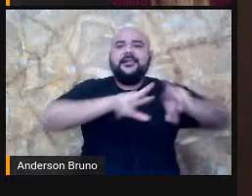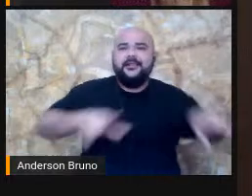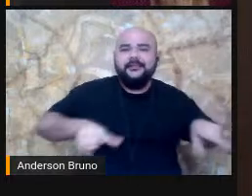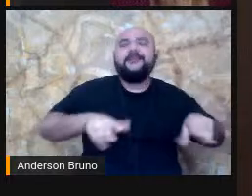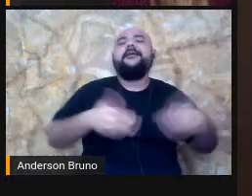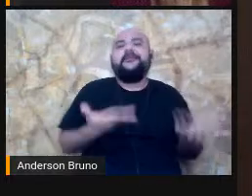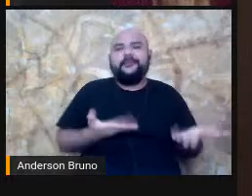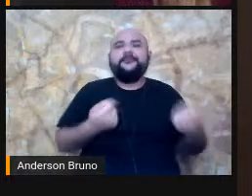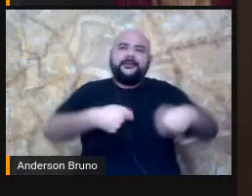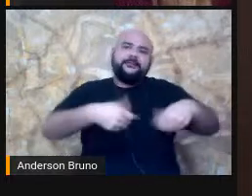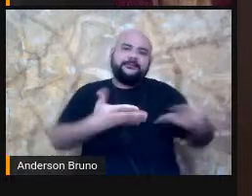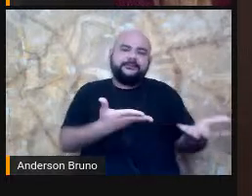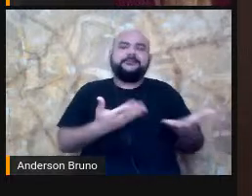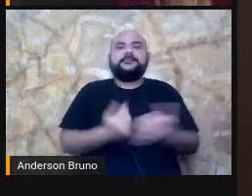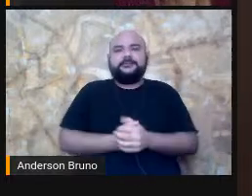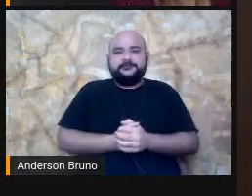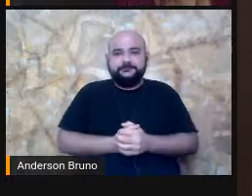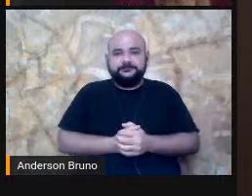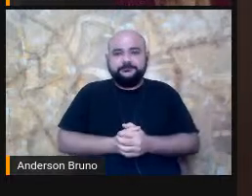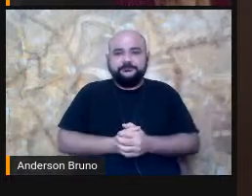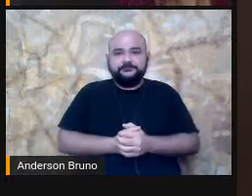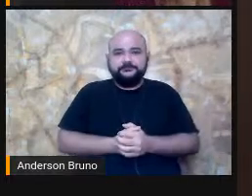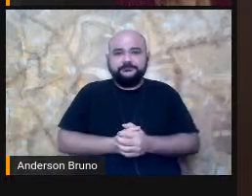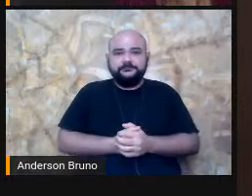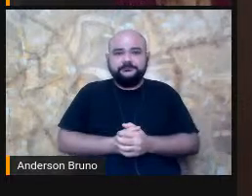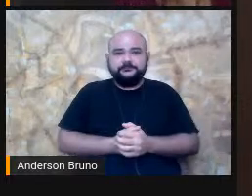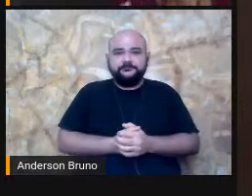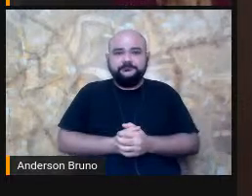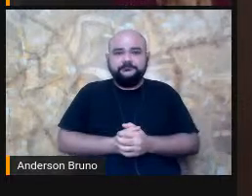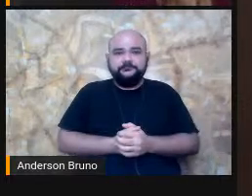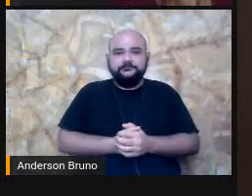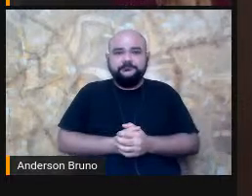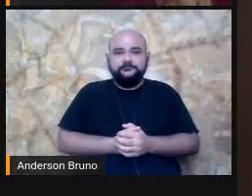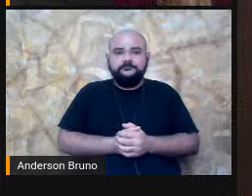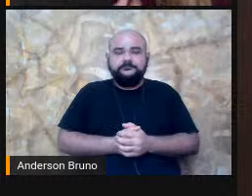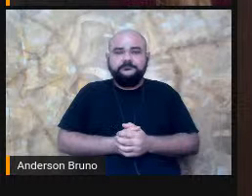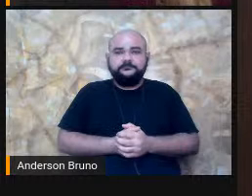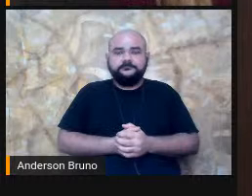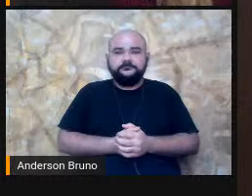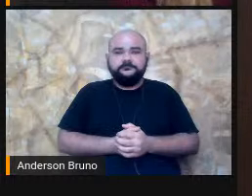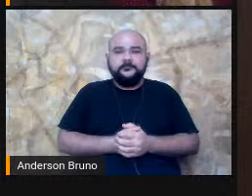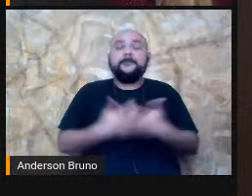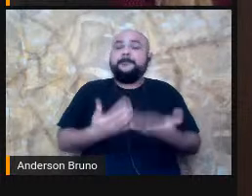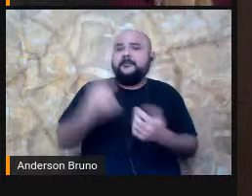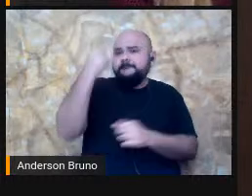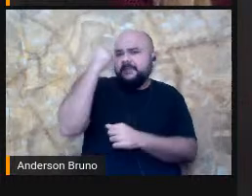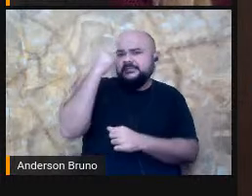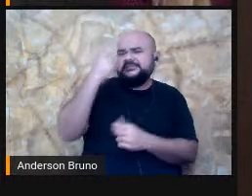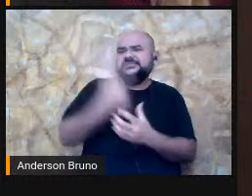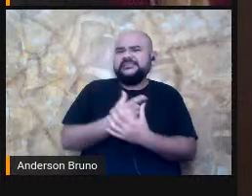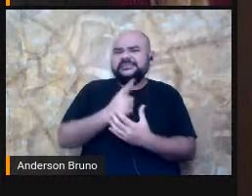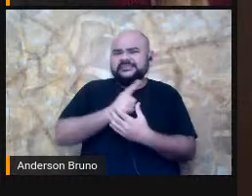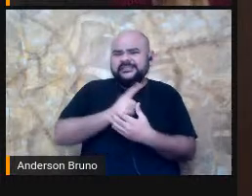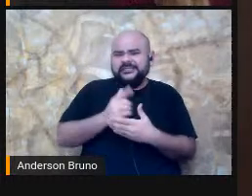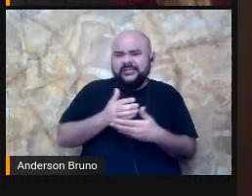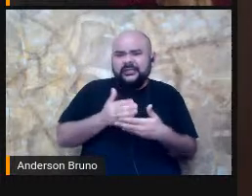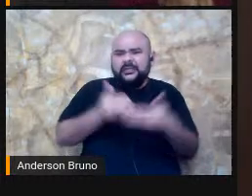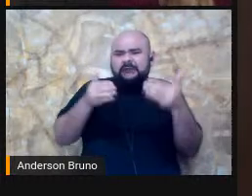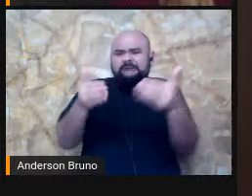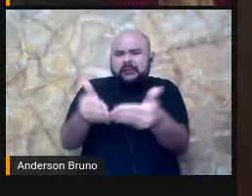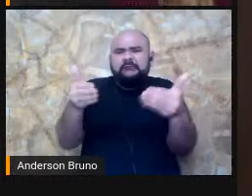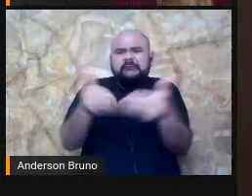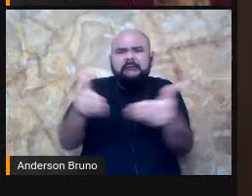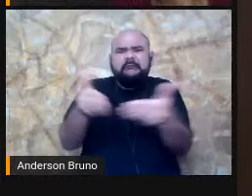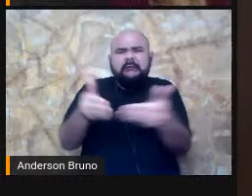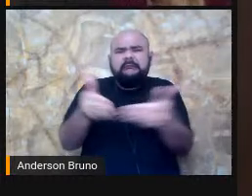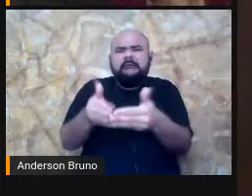a essas pessoas. E, quando a gente pensa que ainda existe muito foco nessa visão de condição